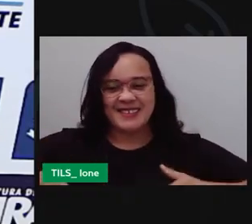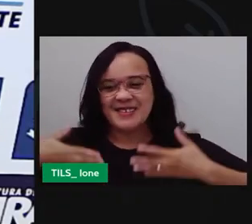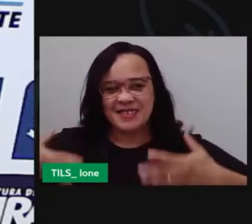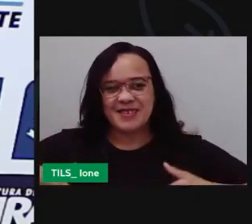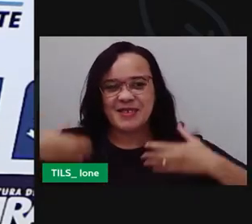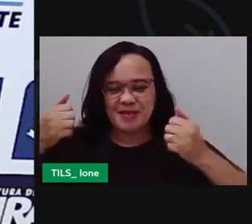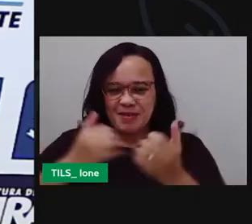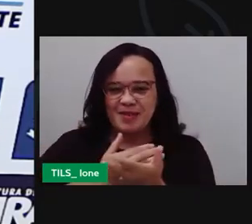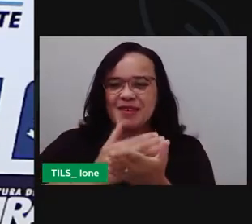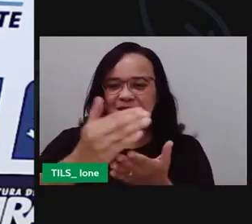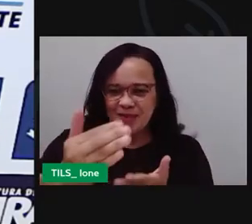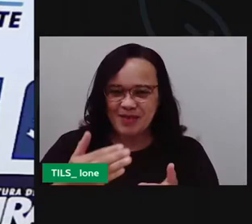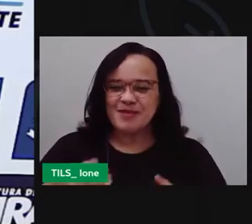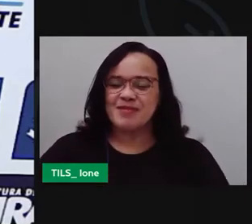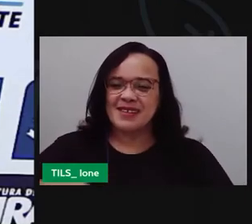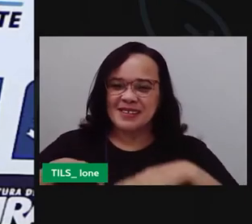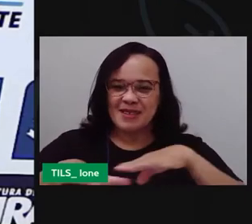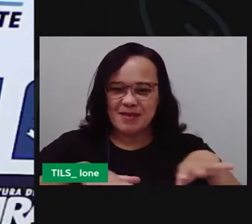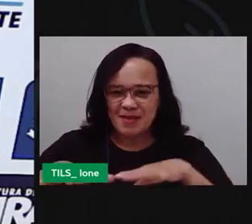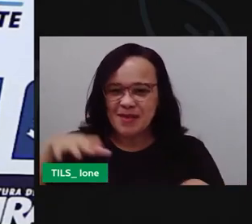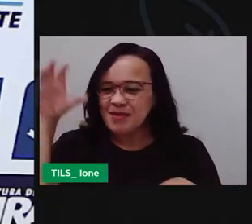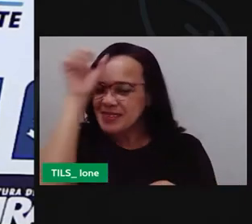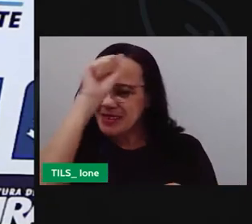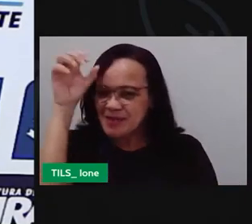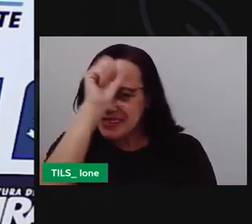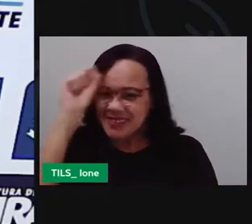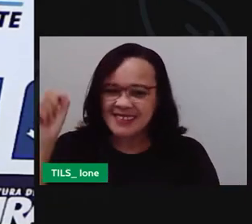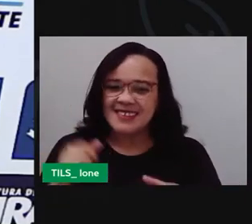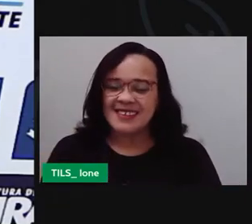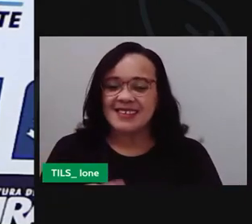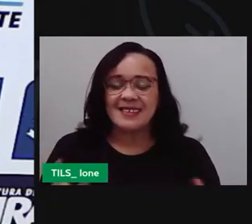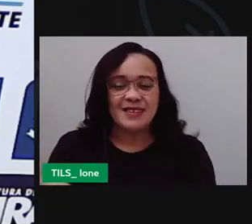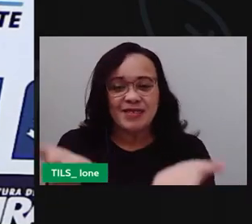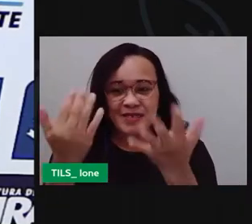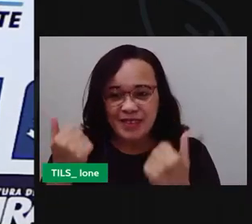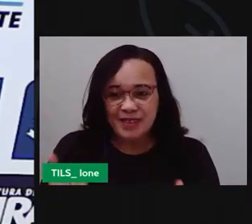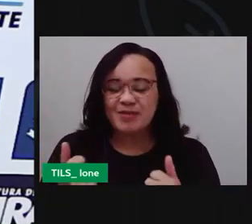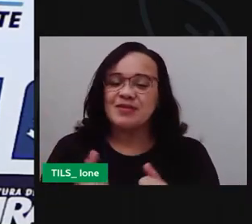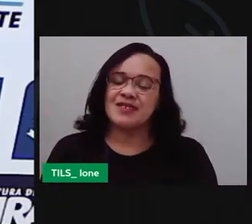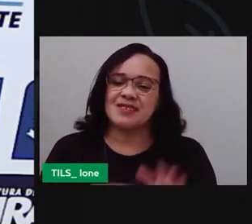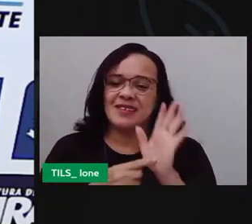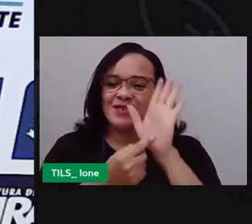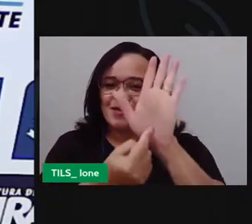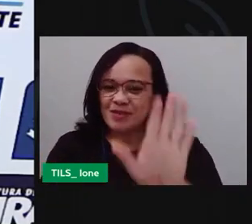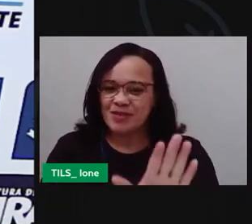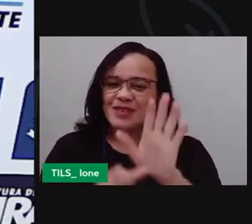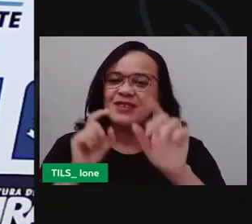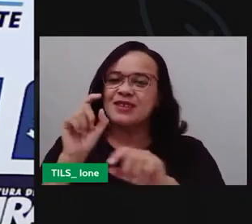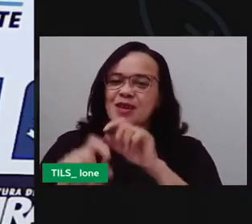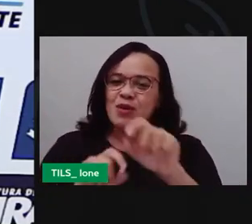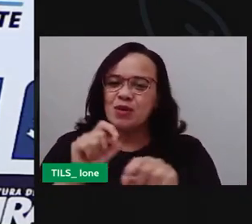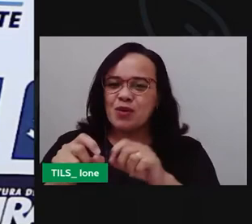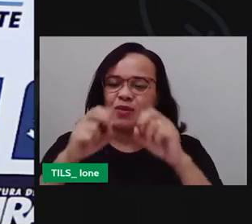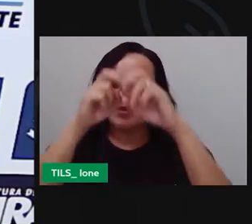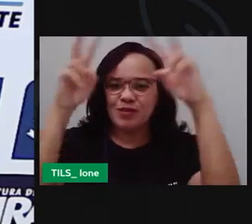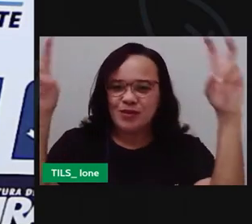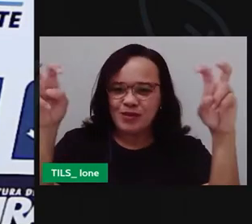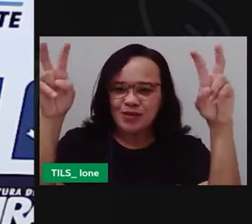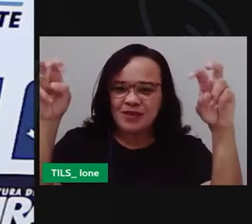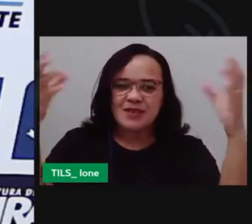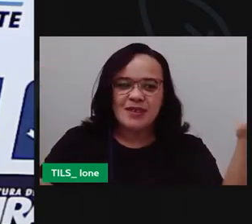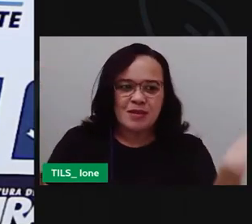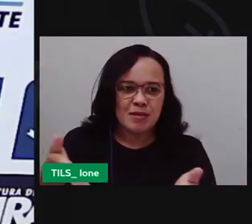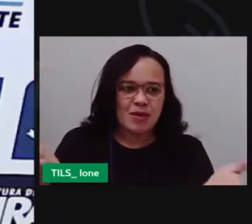começar mais um momento de aprendizagem? Então, vamos lá, que eu já vou mostrar qual é o assunto que a gente vai abordar